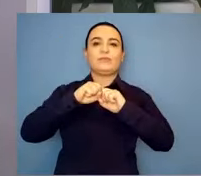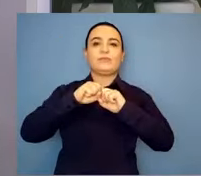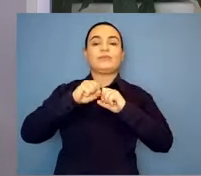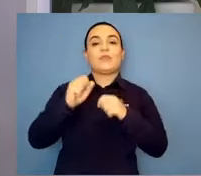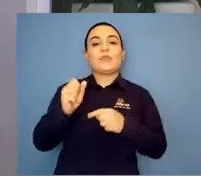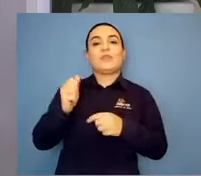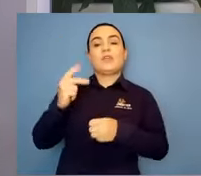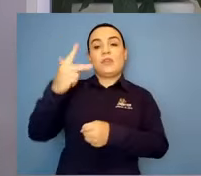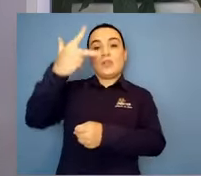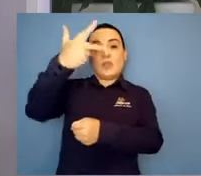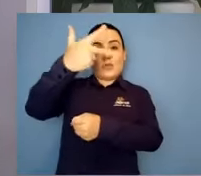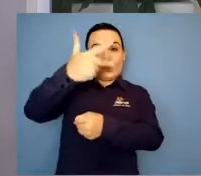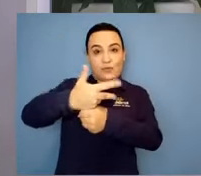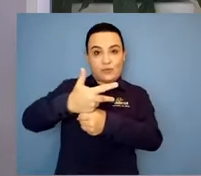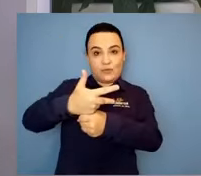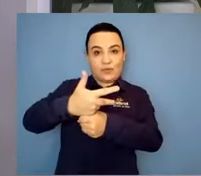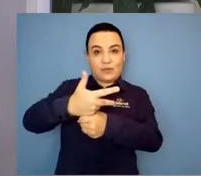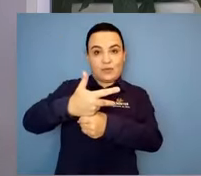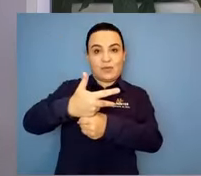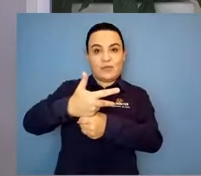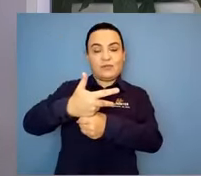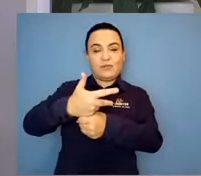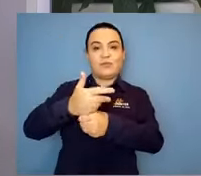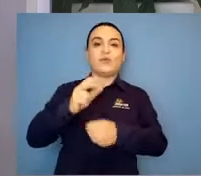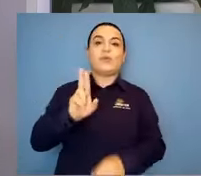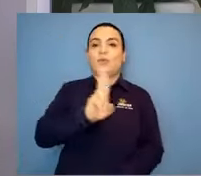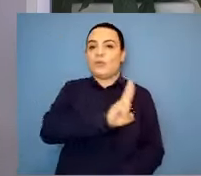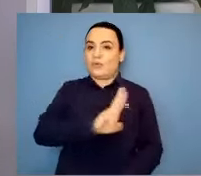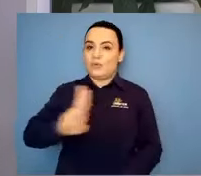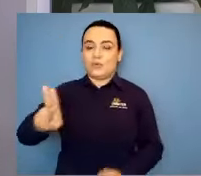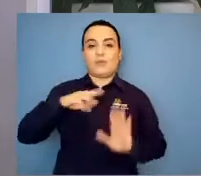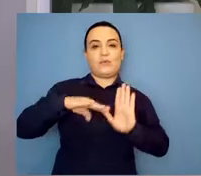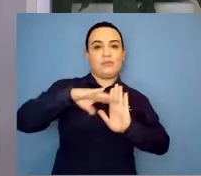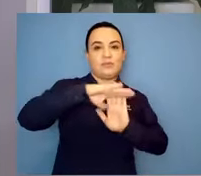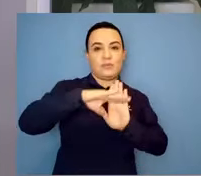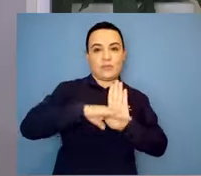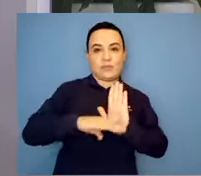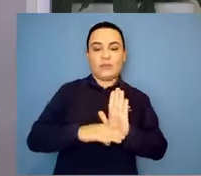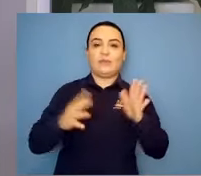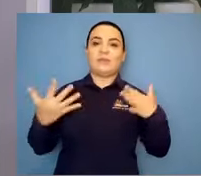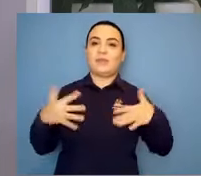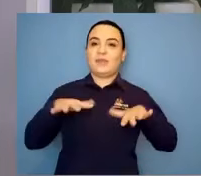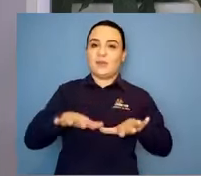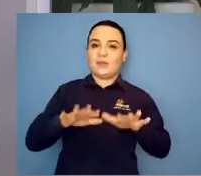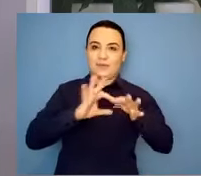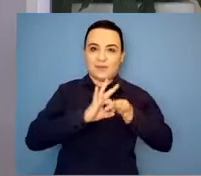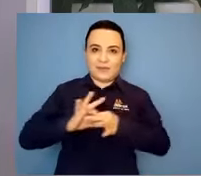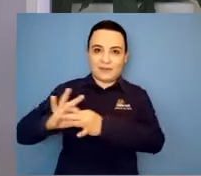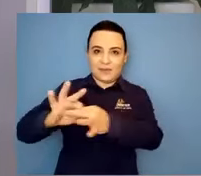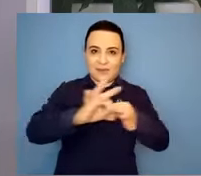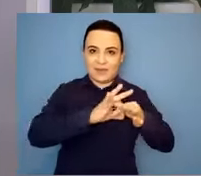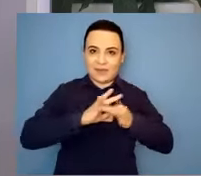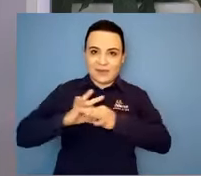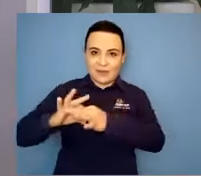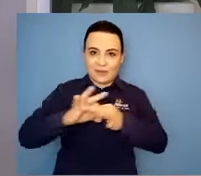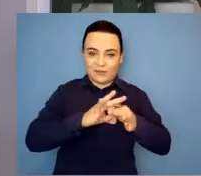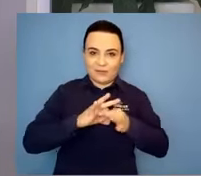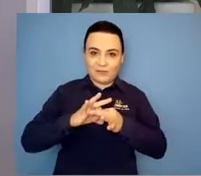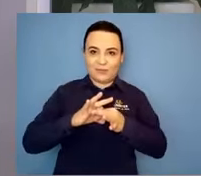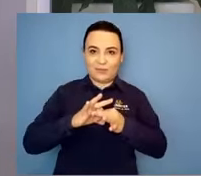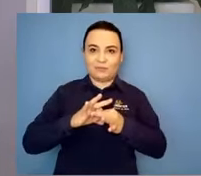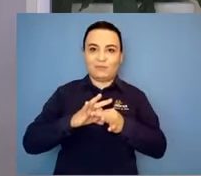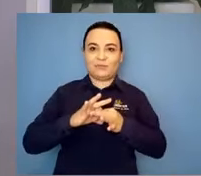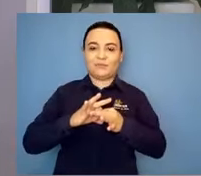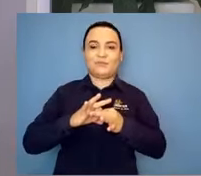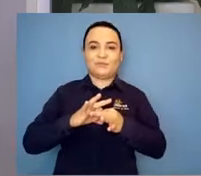onde aparece o nome do nosso programa, Inclusão em Rede. Então, vamos começar